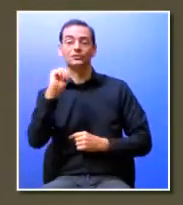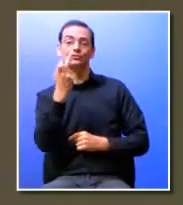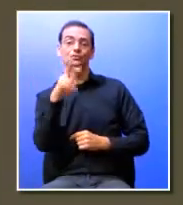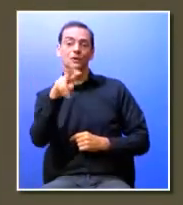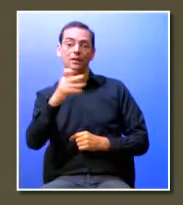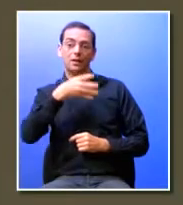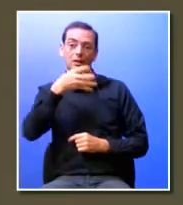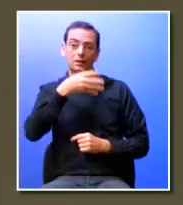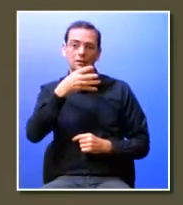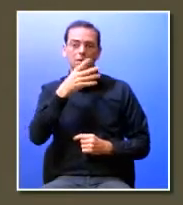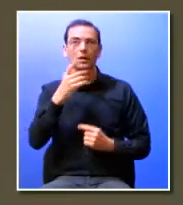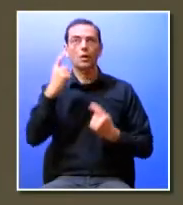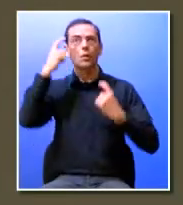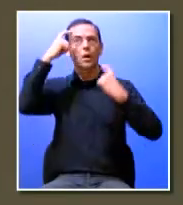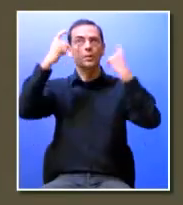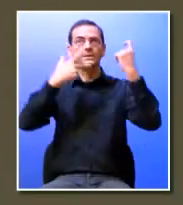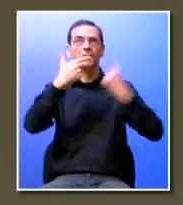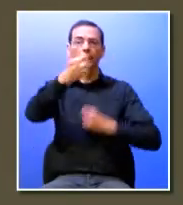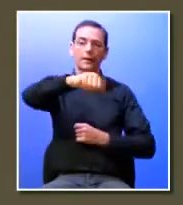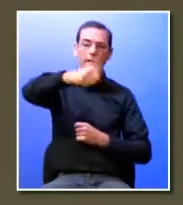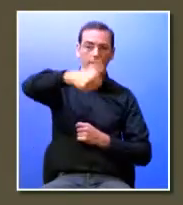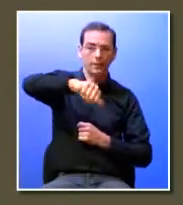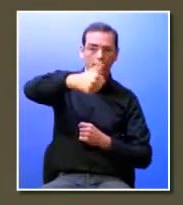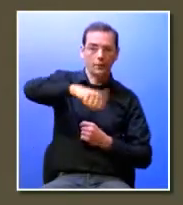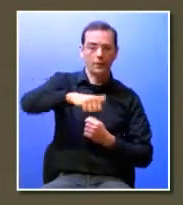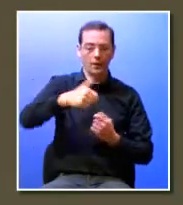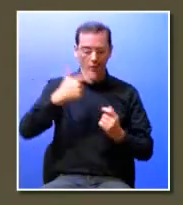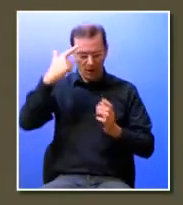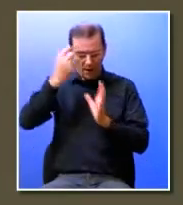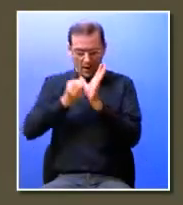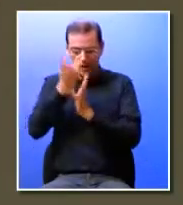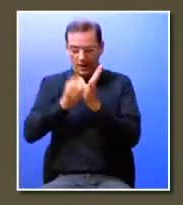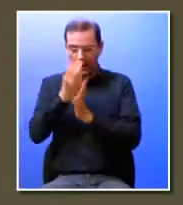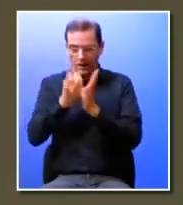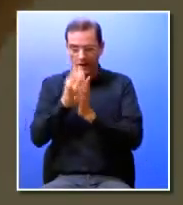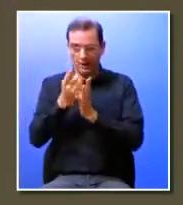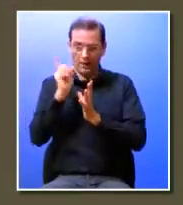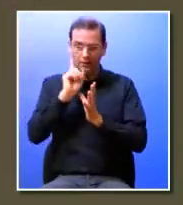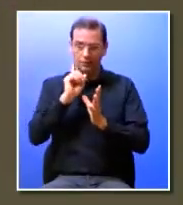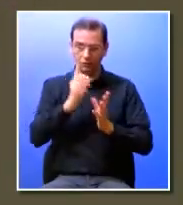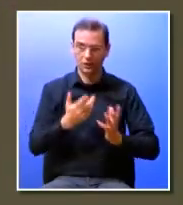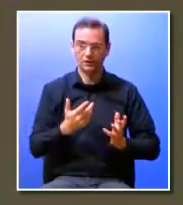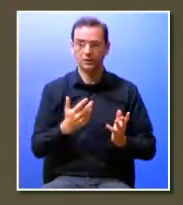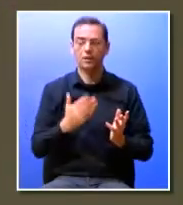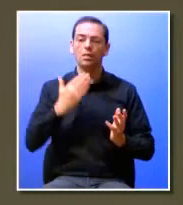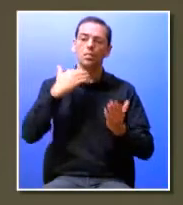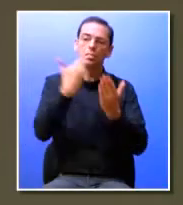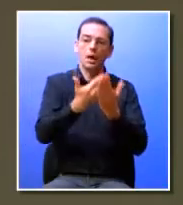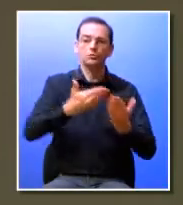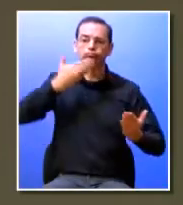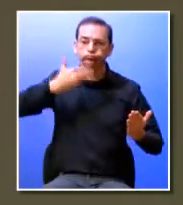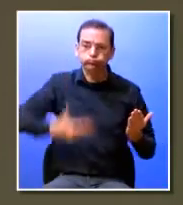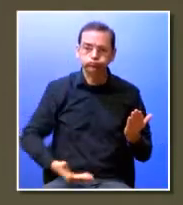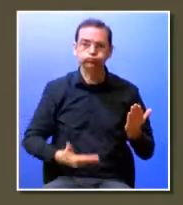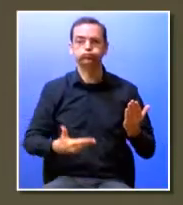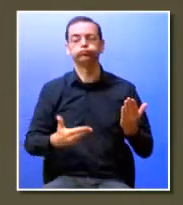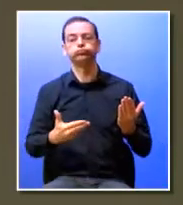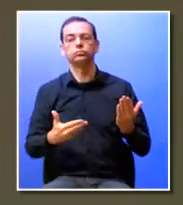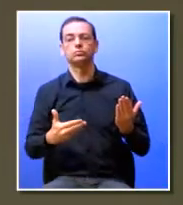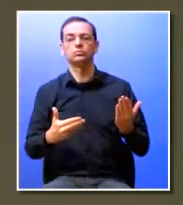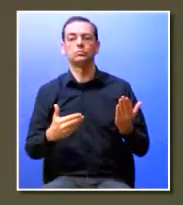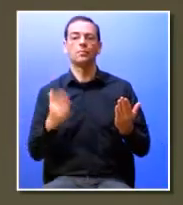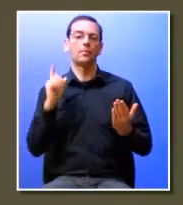este pensamento crítico esta criatividade que não é mais do que connecting the dots que é usar as nossas experiências e saber usá-las em proveito de algo maior